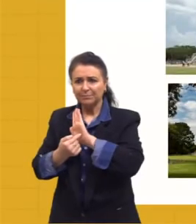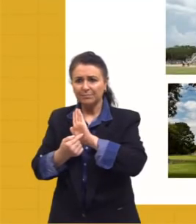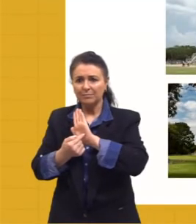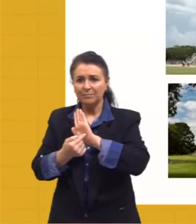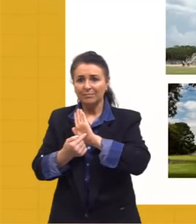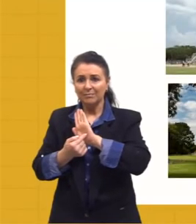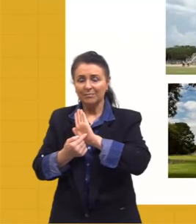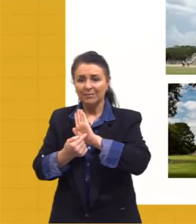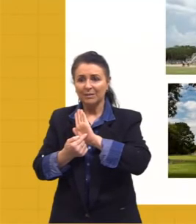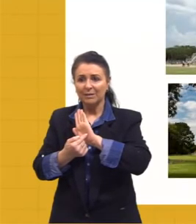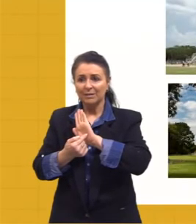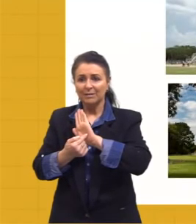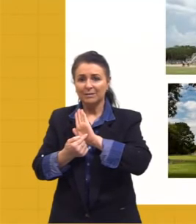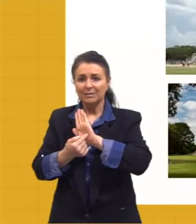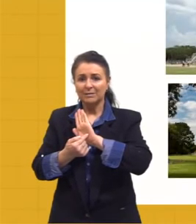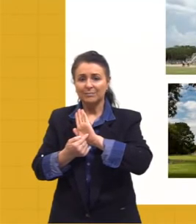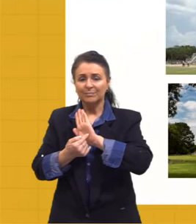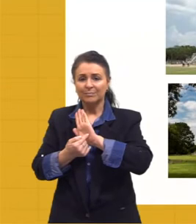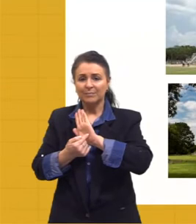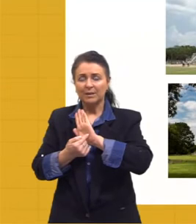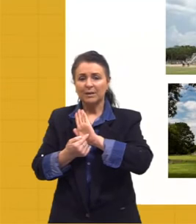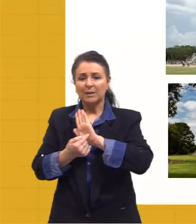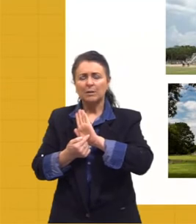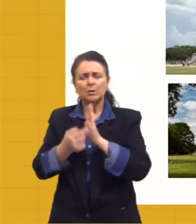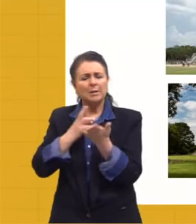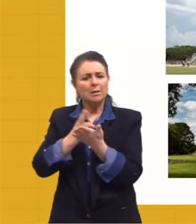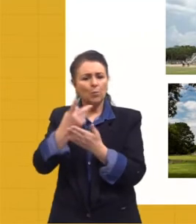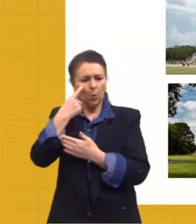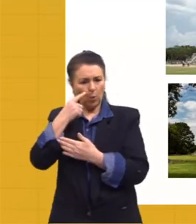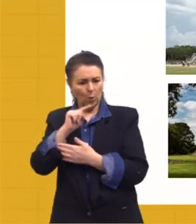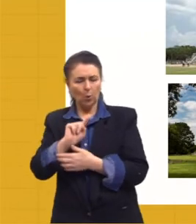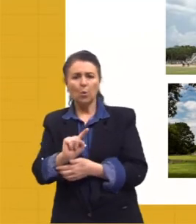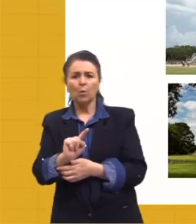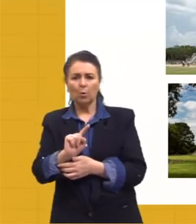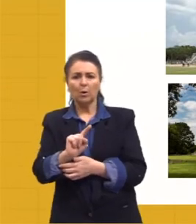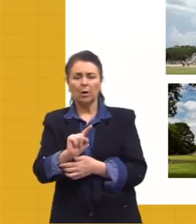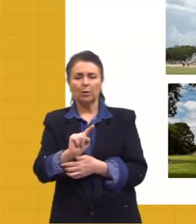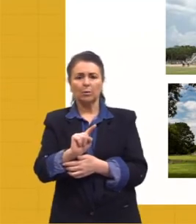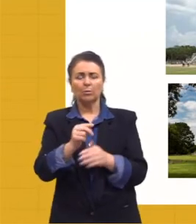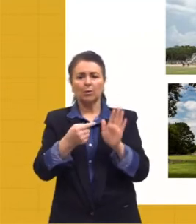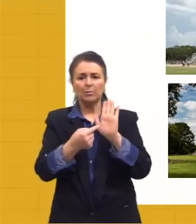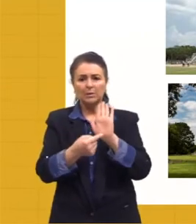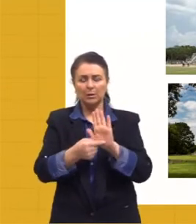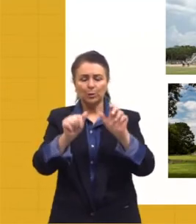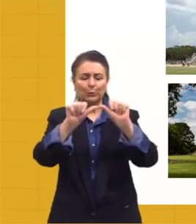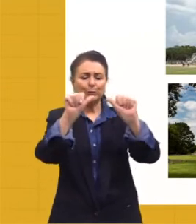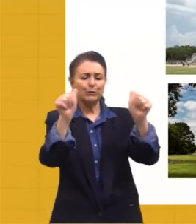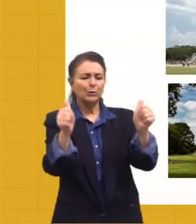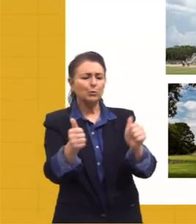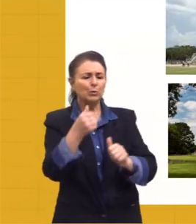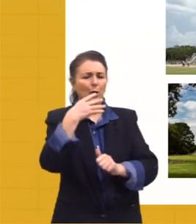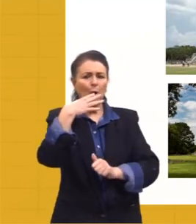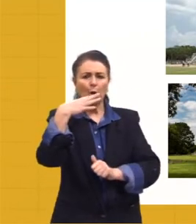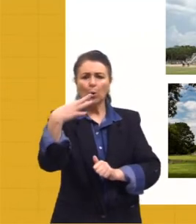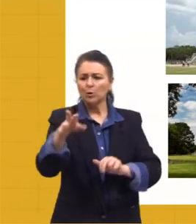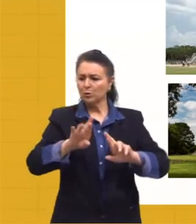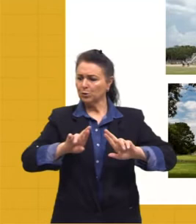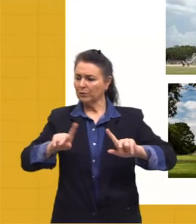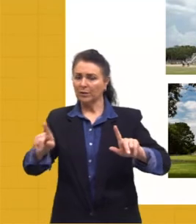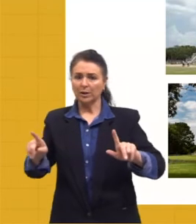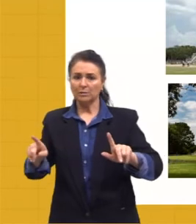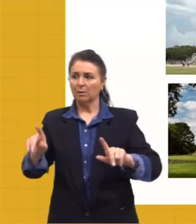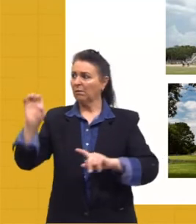Um minutinho para tomar água aqui. Se a gente fica sempre olhando, conhecendo e apresentando figuras, cores, paleta de cores, tudo